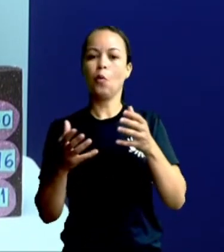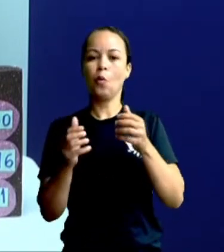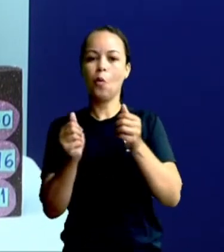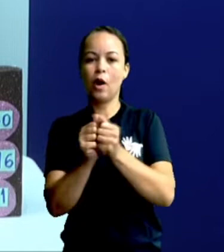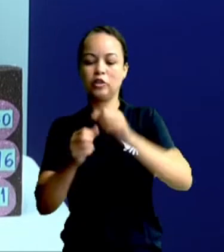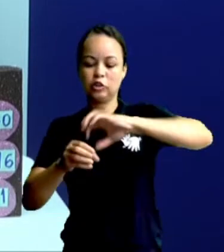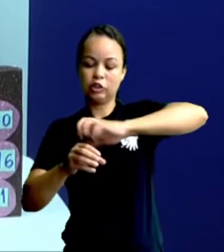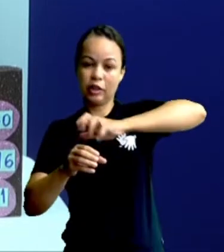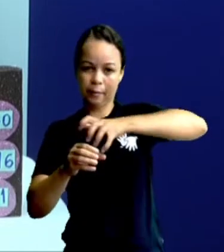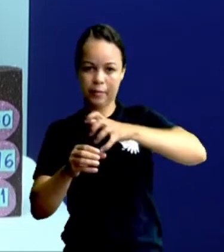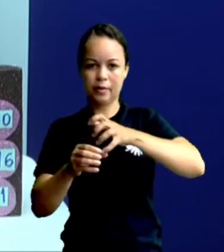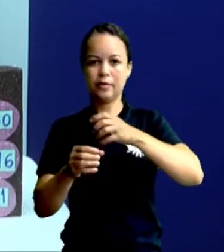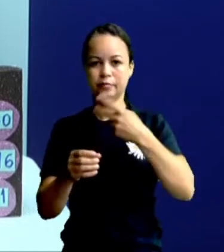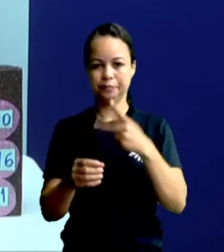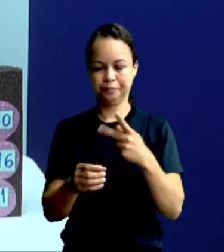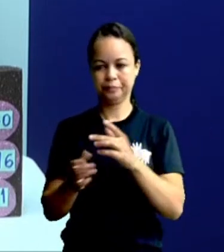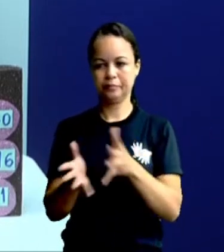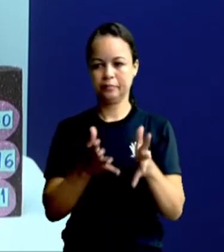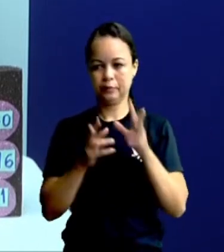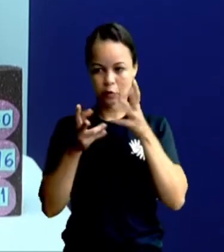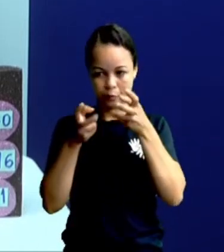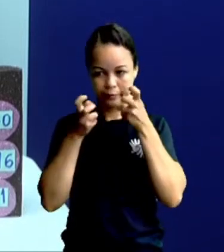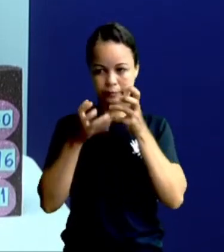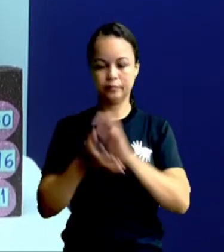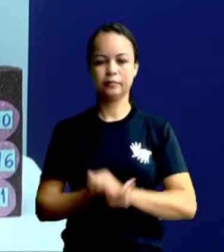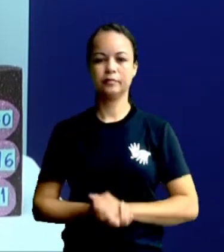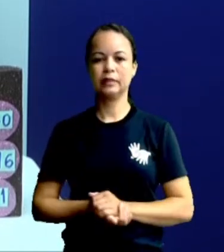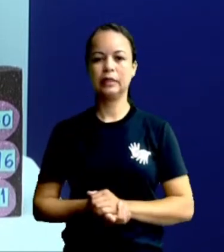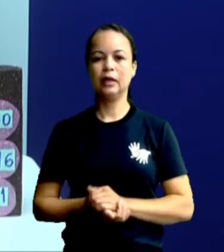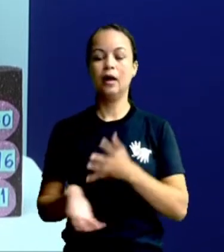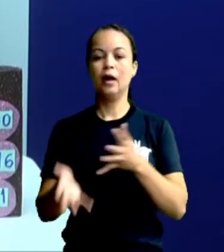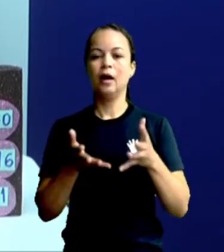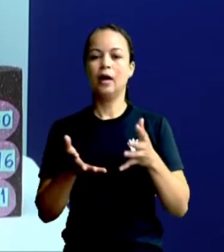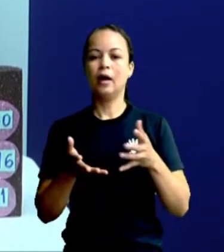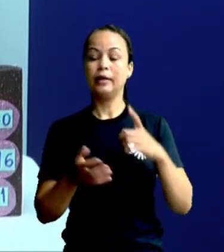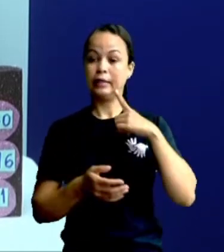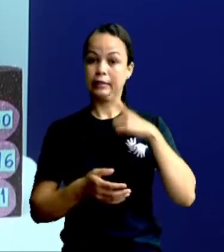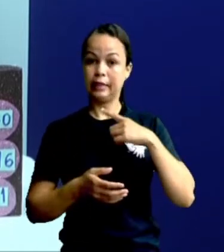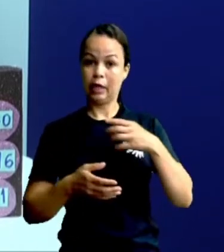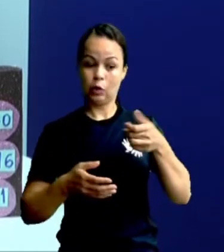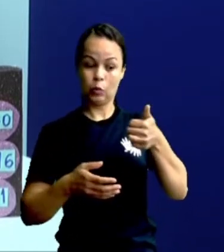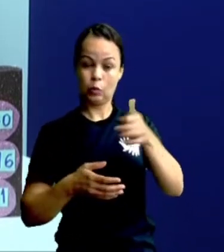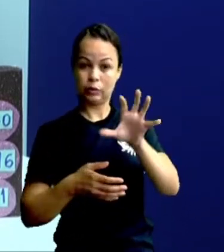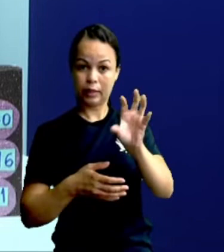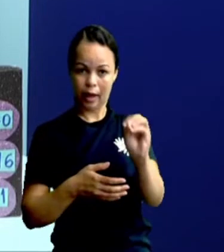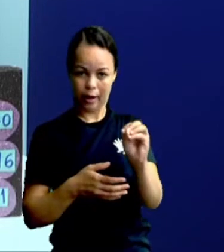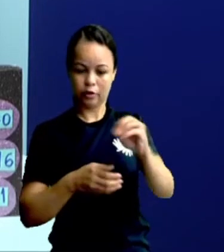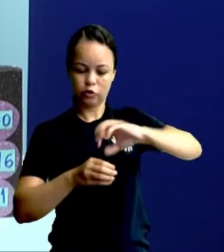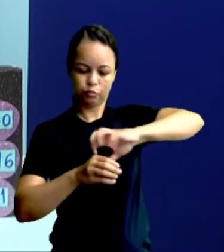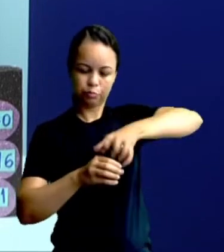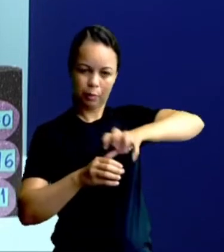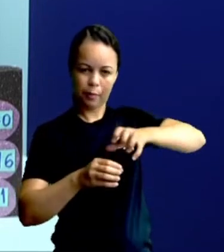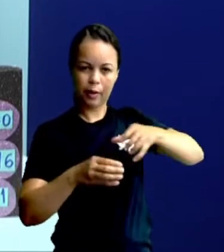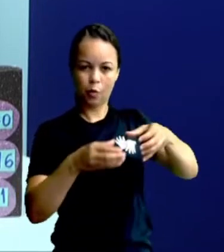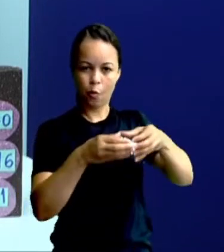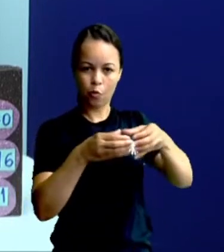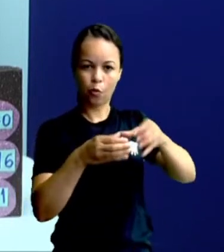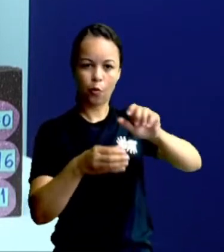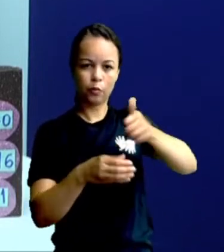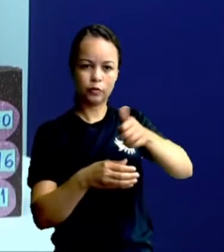garrafa. Olha só, aqui eu tenho 10 tampinhas de garrafa, certo?